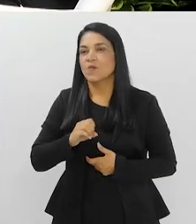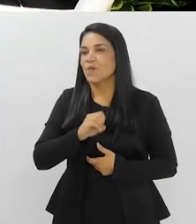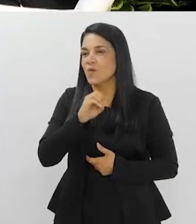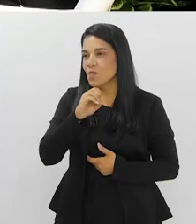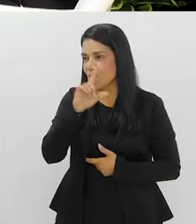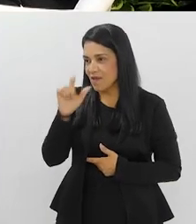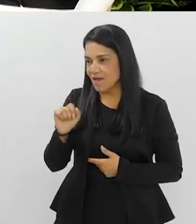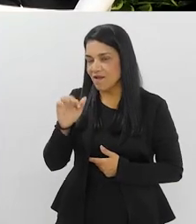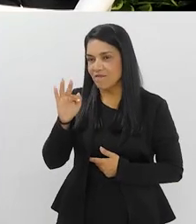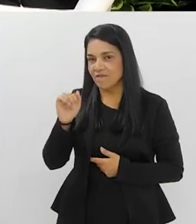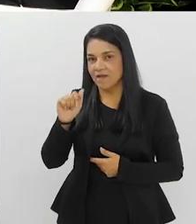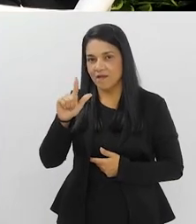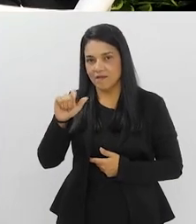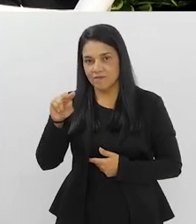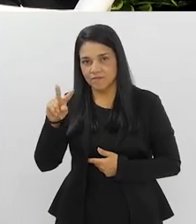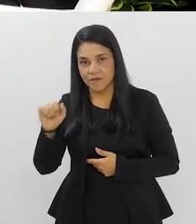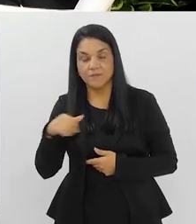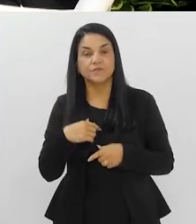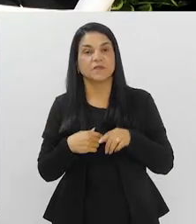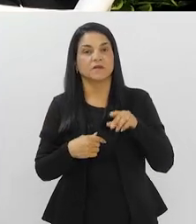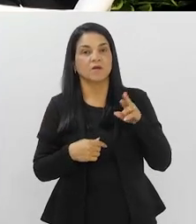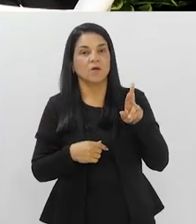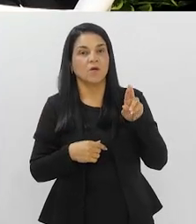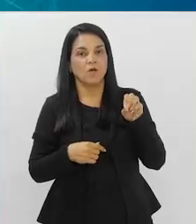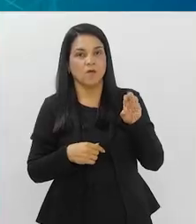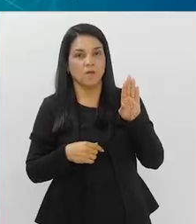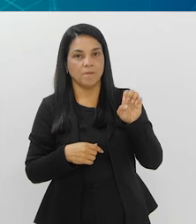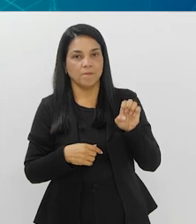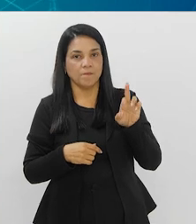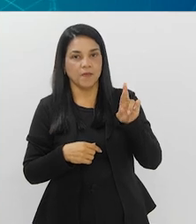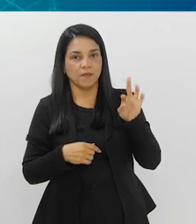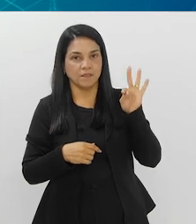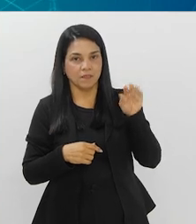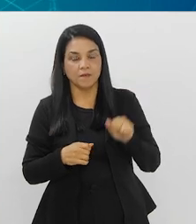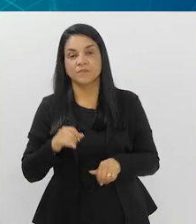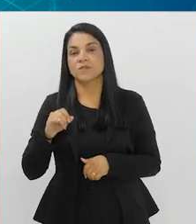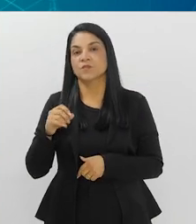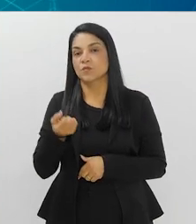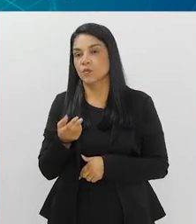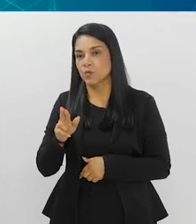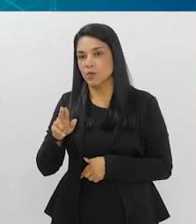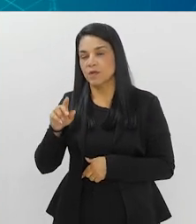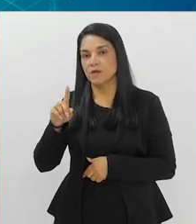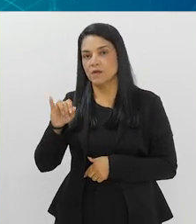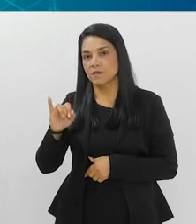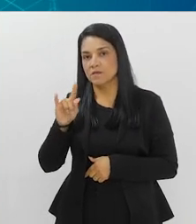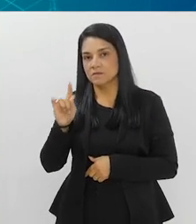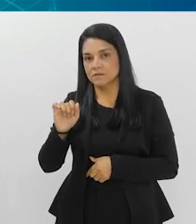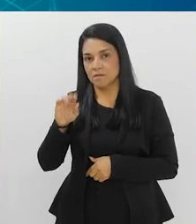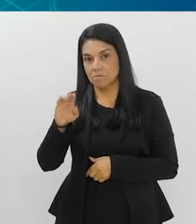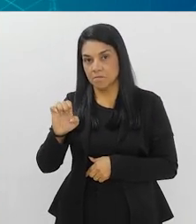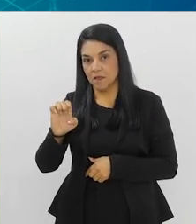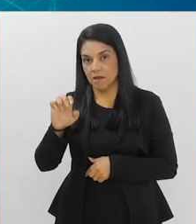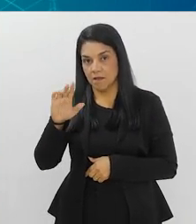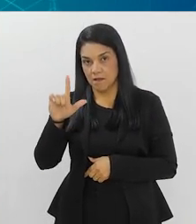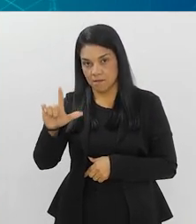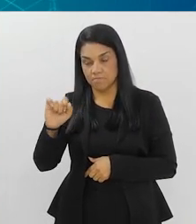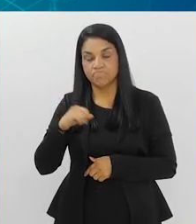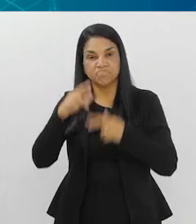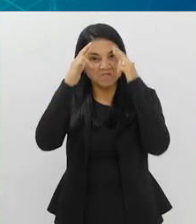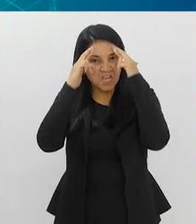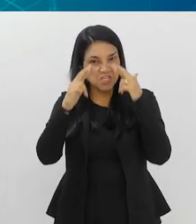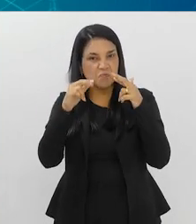Olá, Flávia, Roberta, eu, doutora Isabela, eu tenho um grande respeito pelo seu trabalho, Isabela,